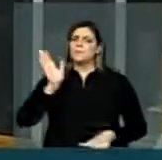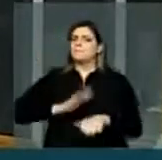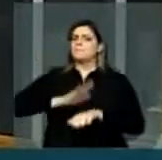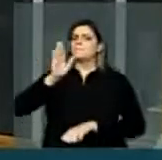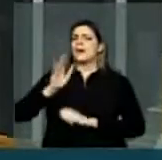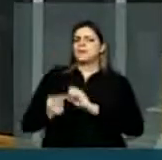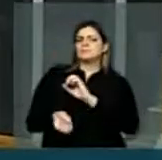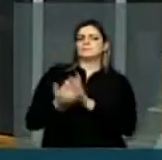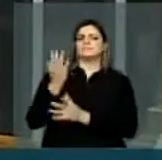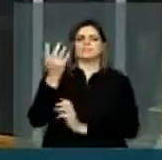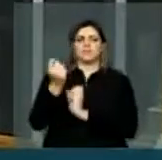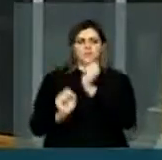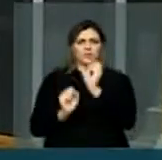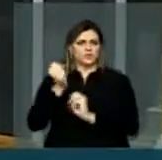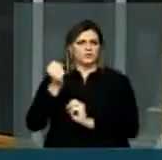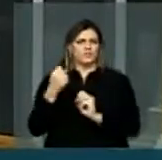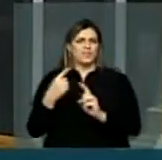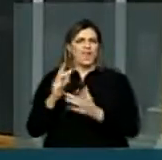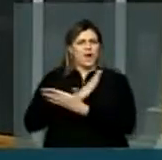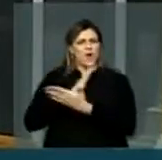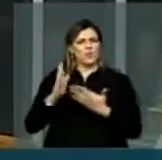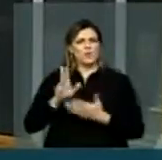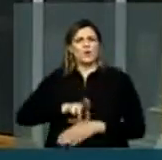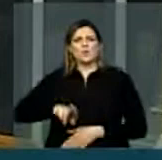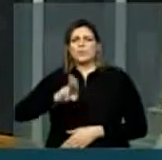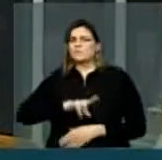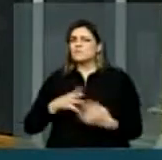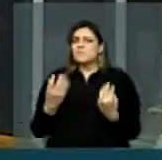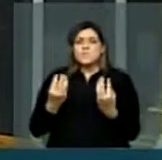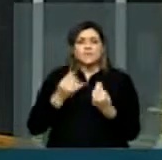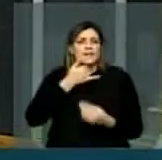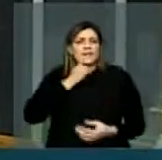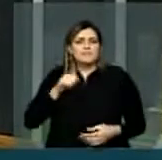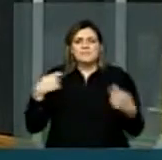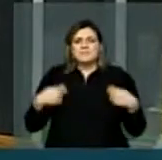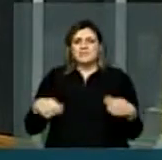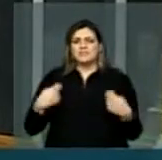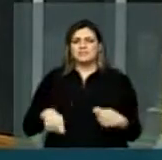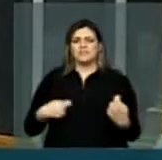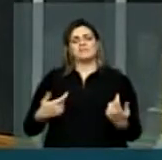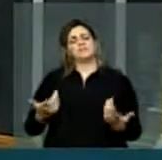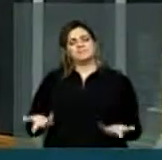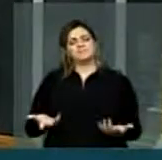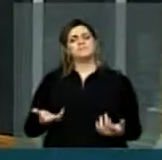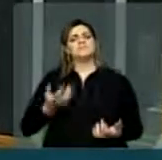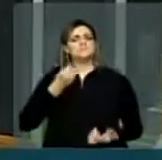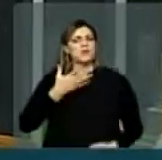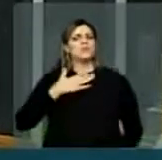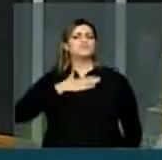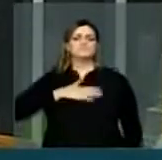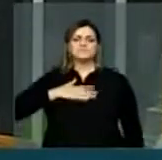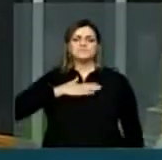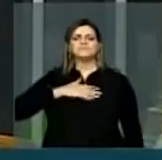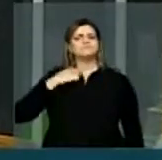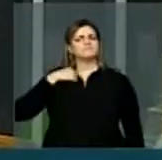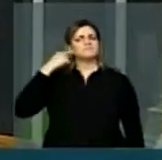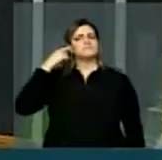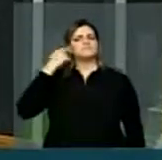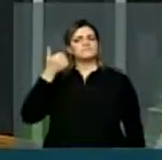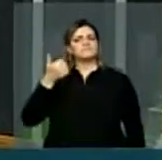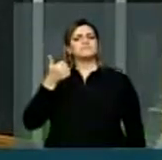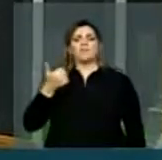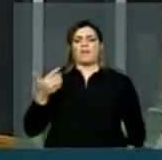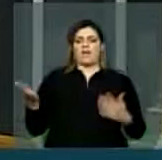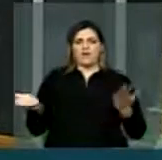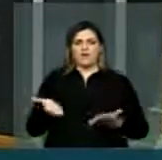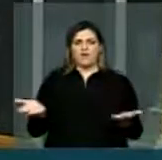aquelas que utilizam-se mais de energia elétrica, e que a gente fica satisfeito na certeza de